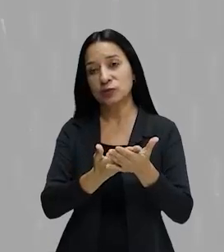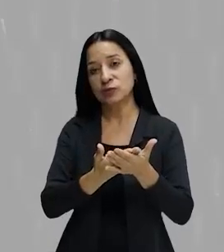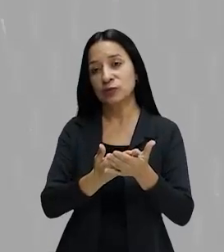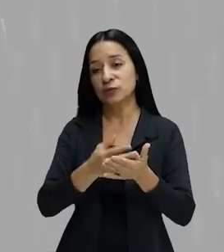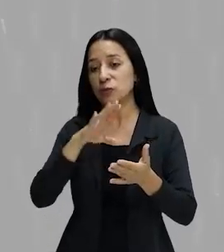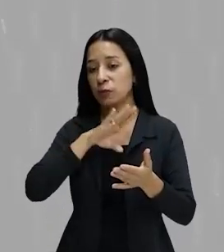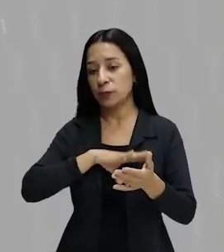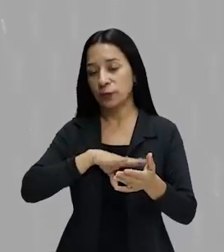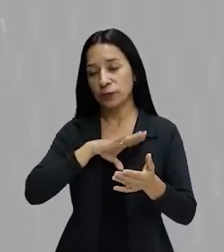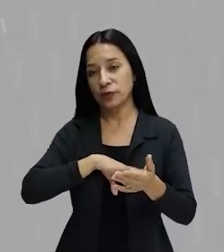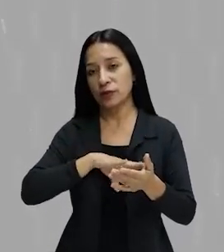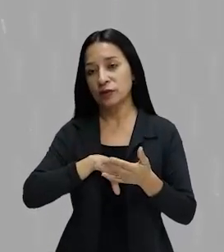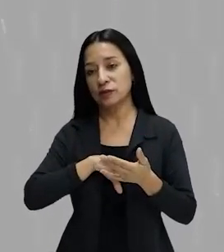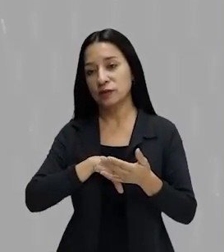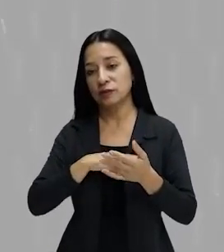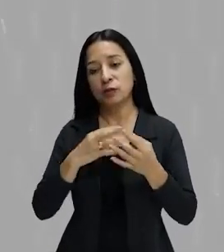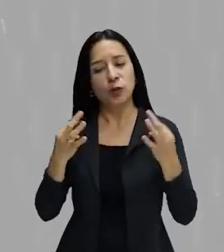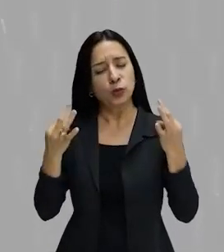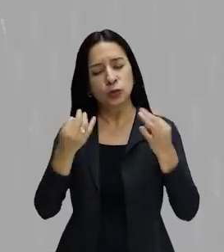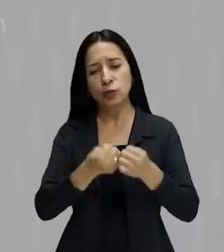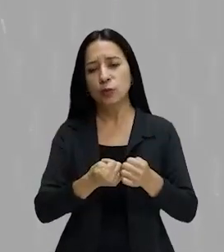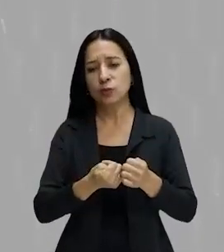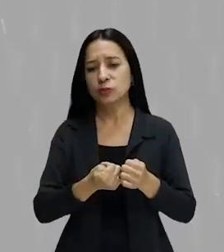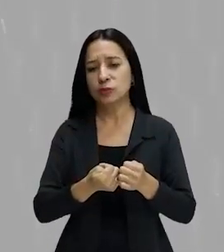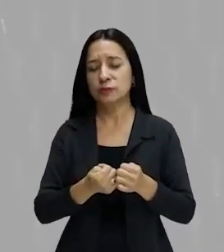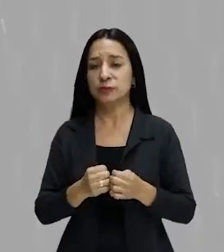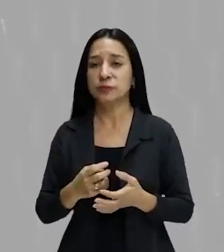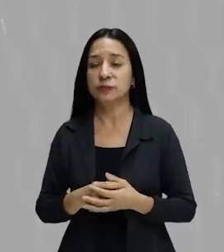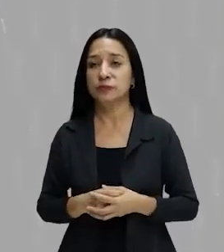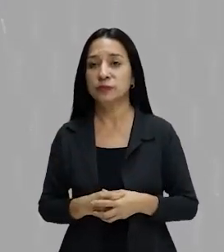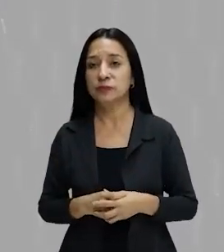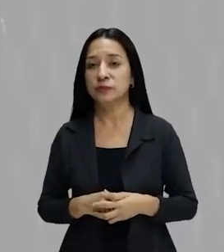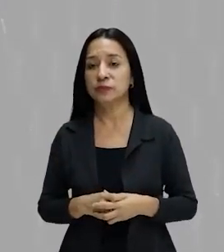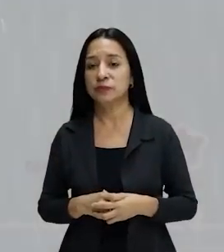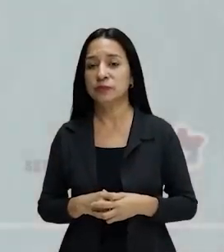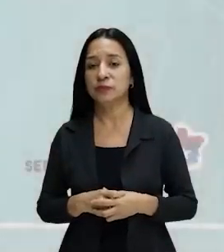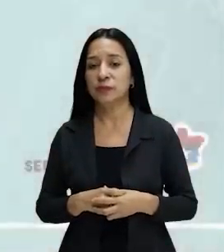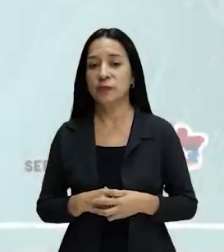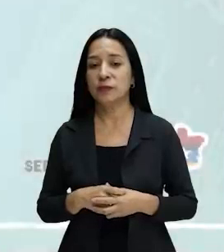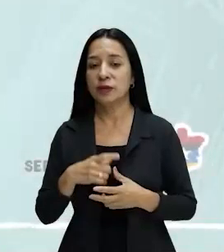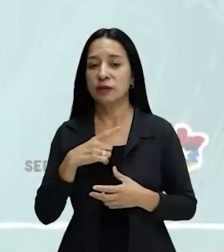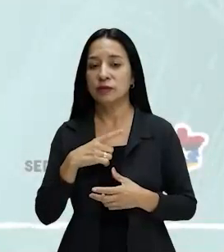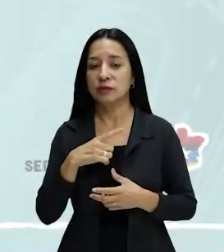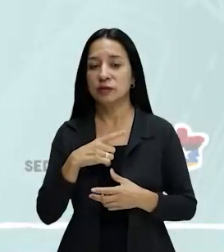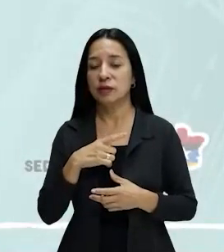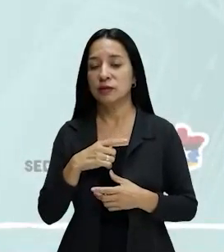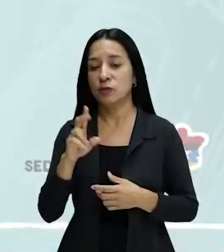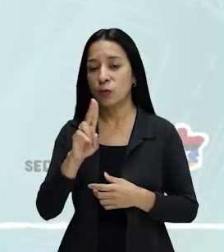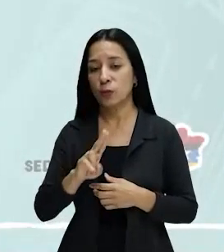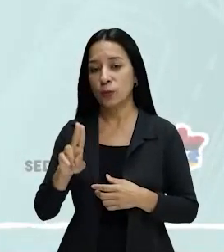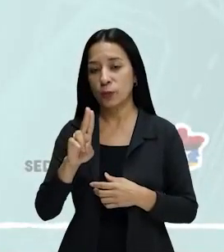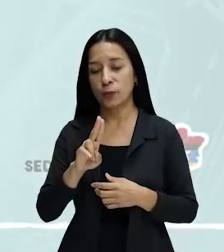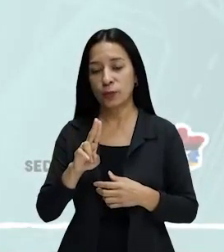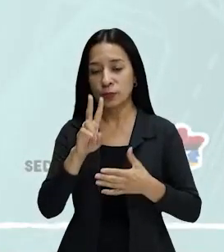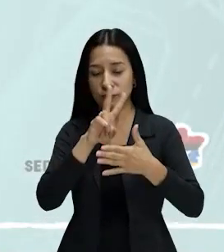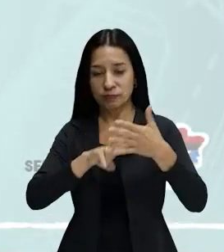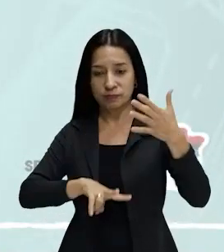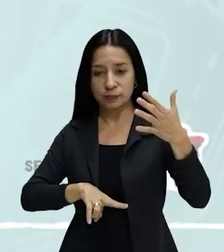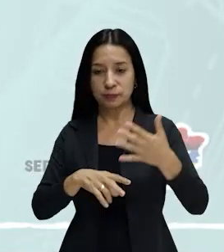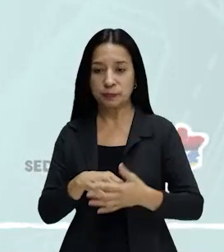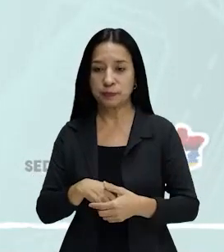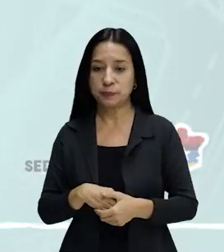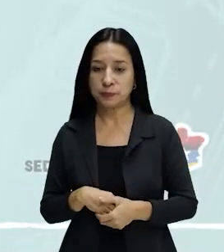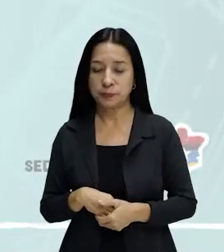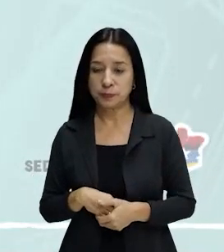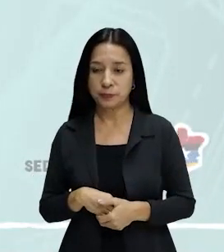todos, todo mundo passou por isso. E aqui eu tenho assim, o emprego da crase costuma desconectar muita